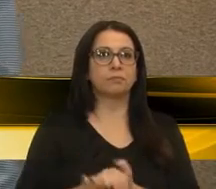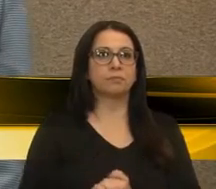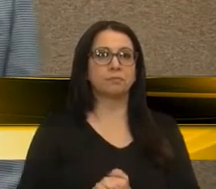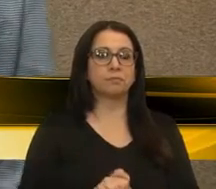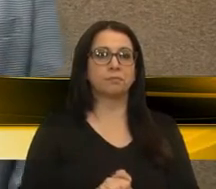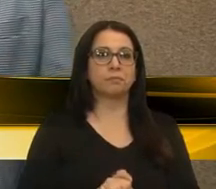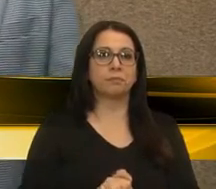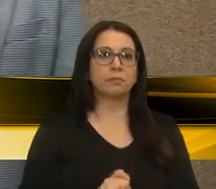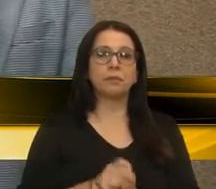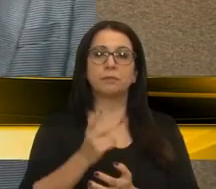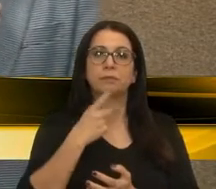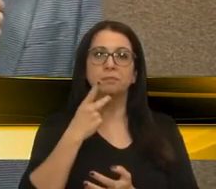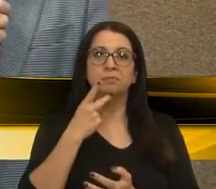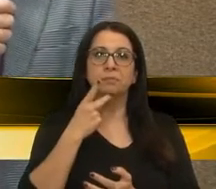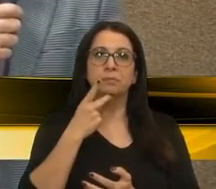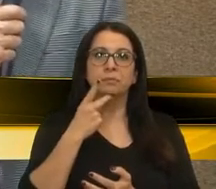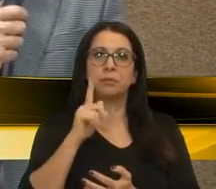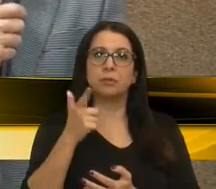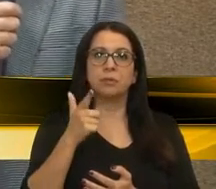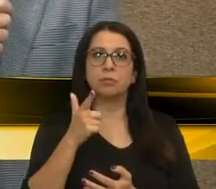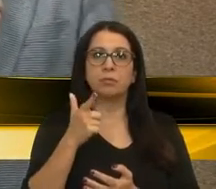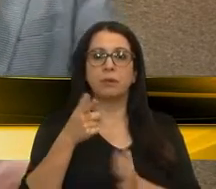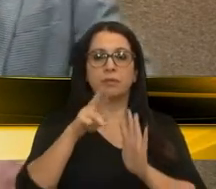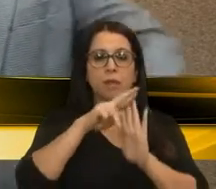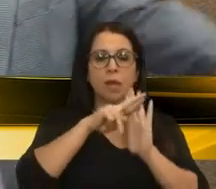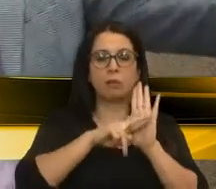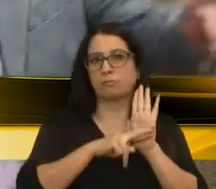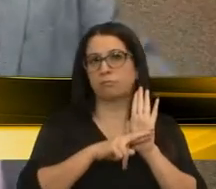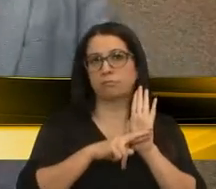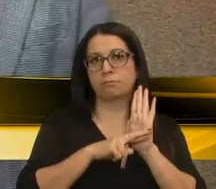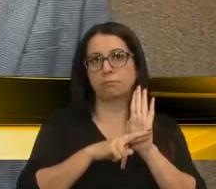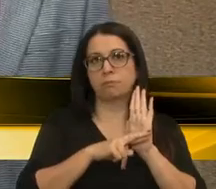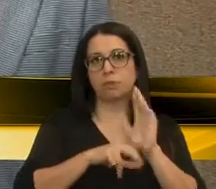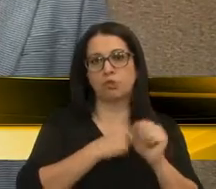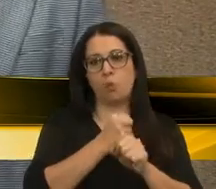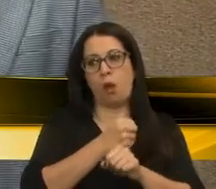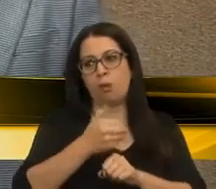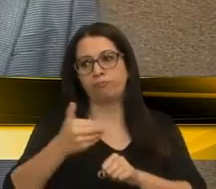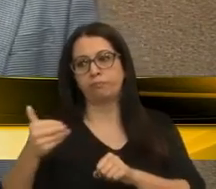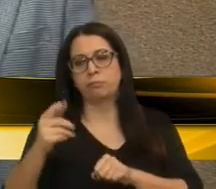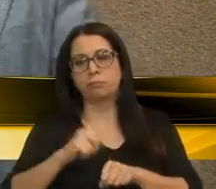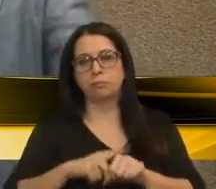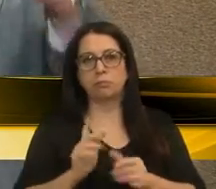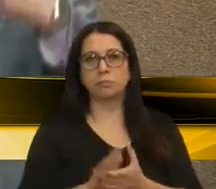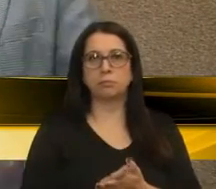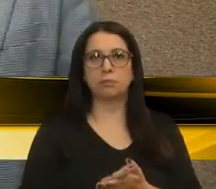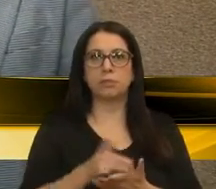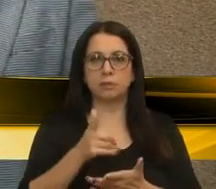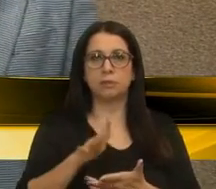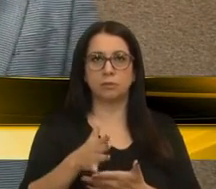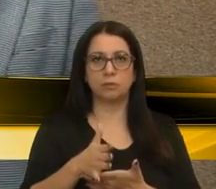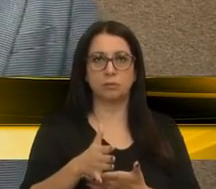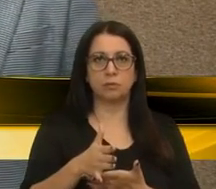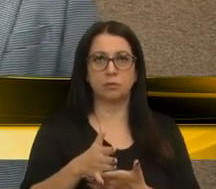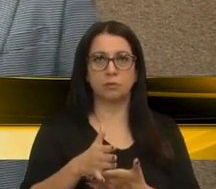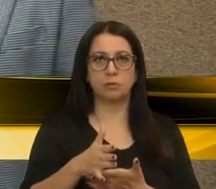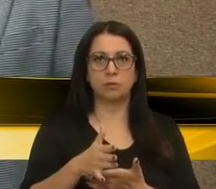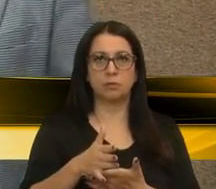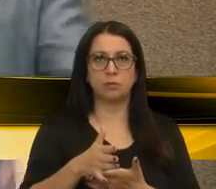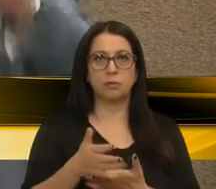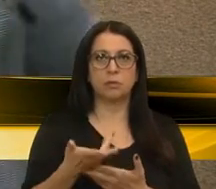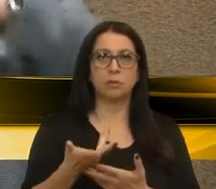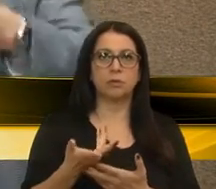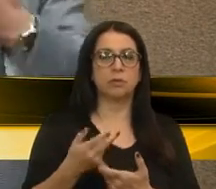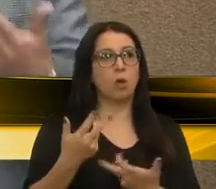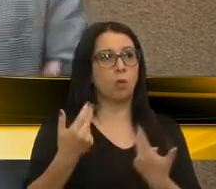ele afirma que não houve uma regulamentação ao longo de todo este tempo, e isso muitas vezes são meias culpas